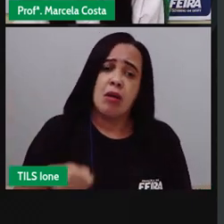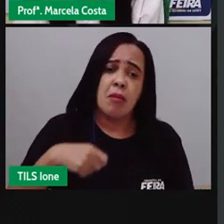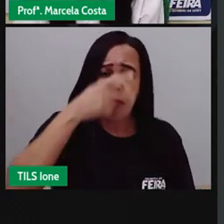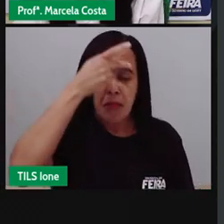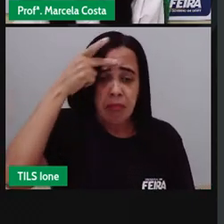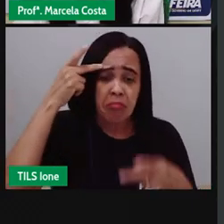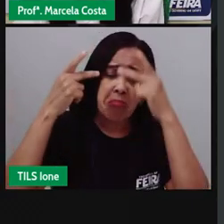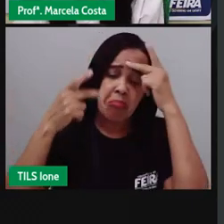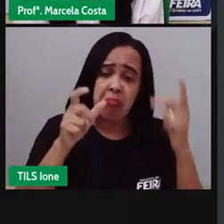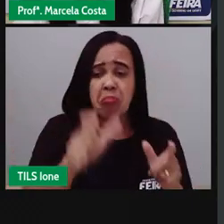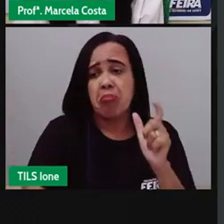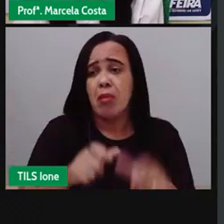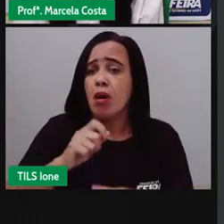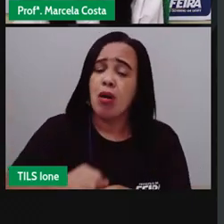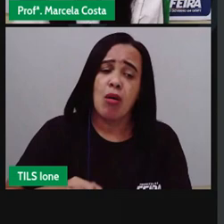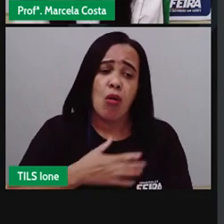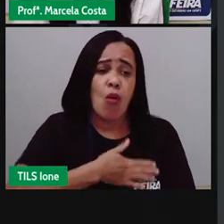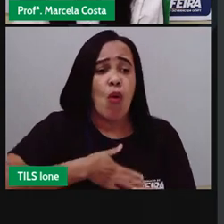seria do amarelo?